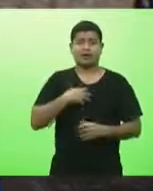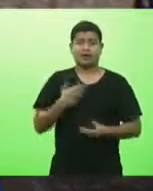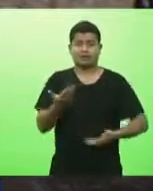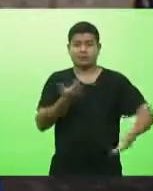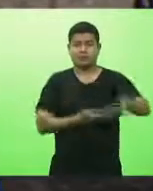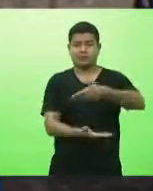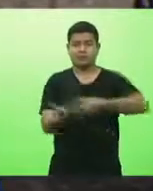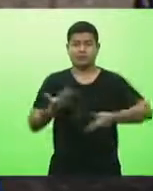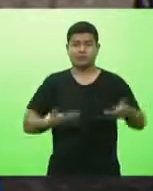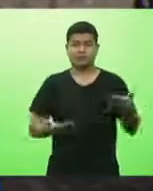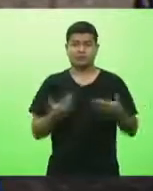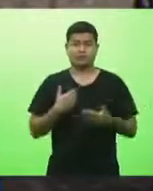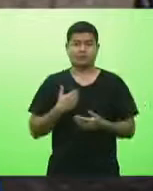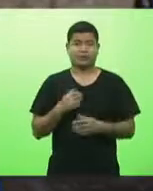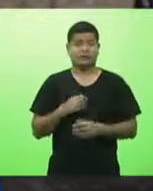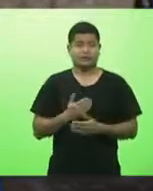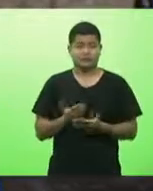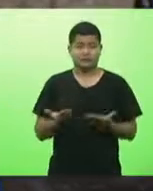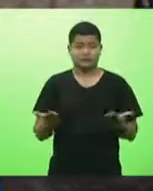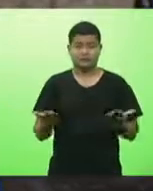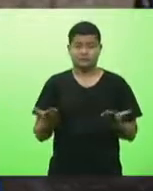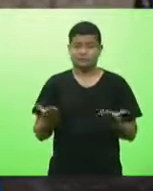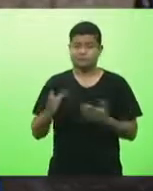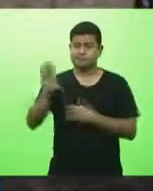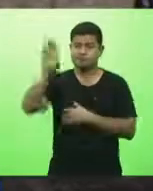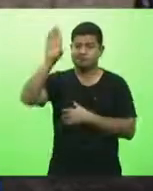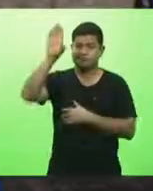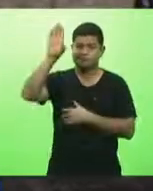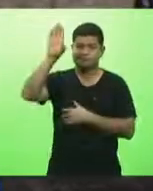e ser responsáveis por elas uma parte deputada